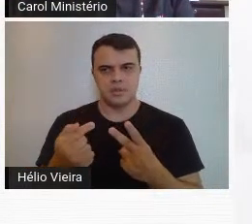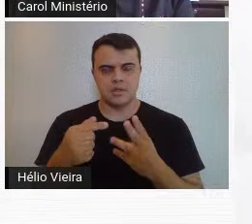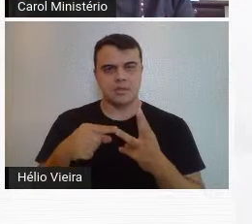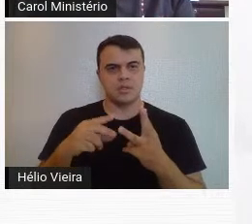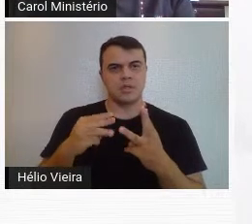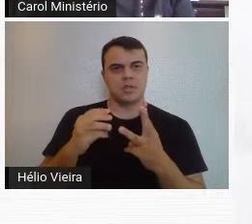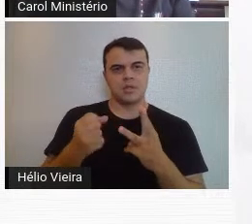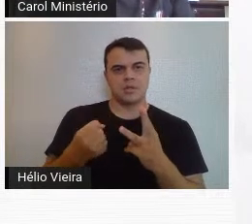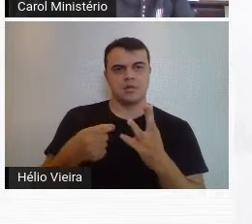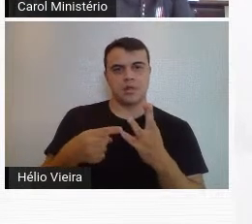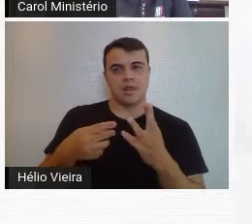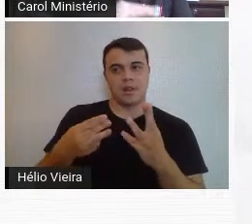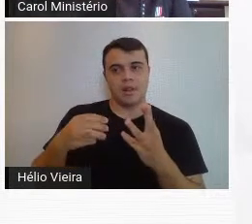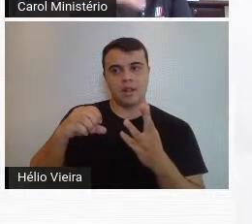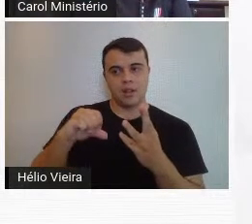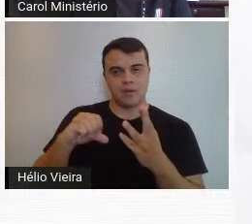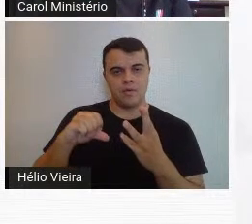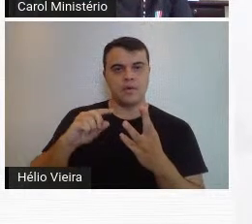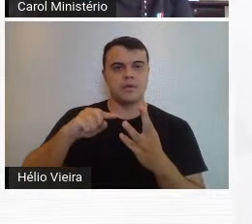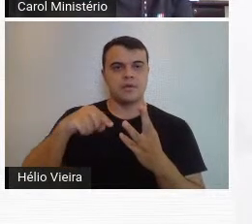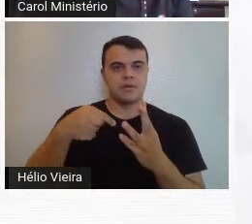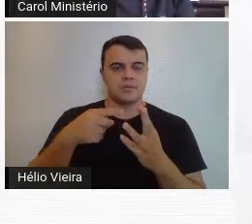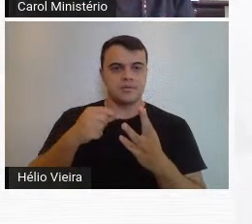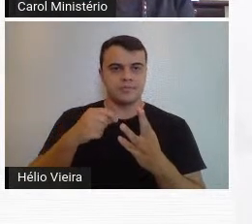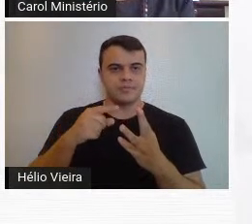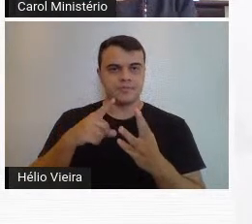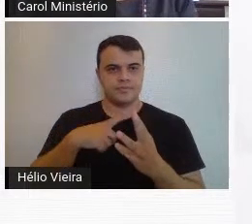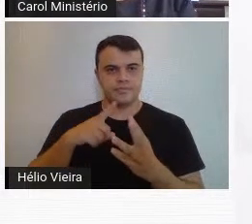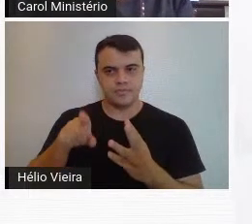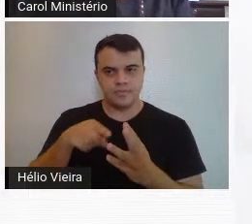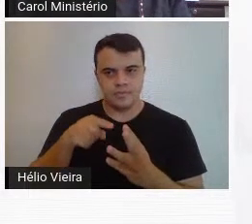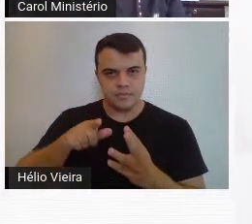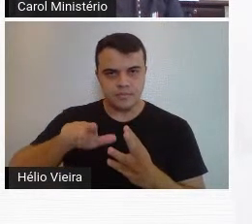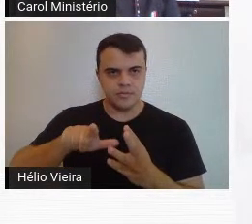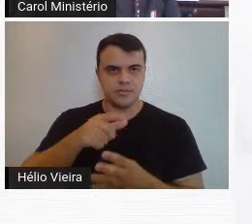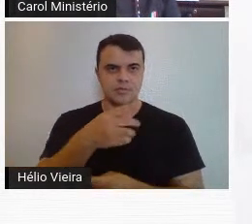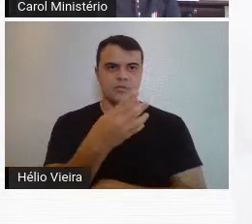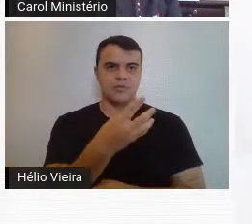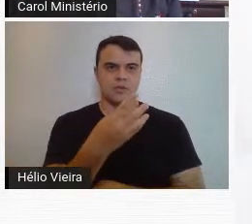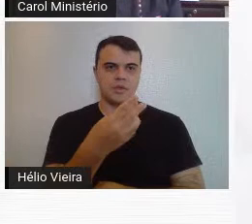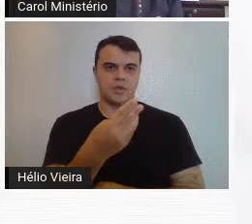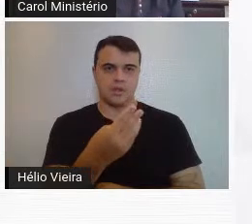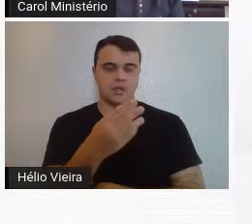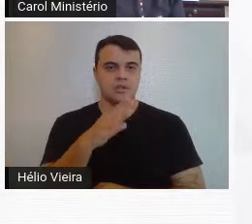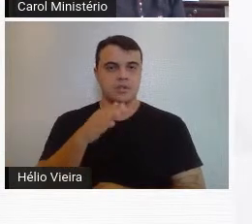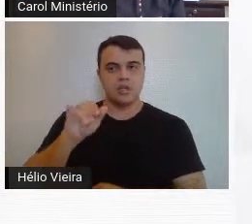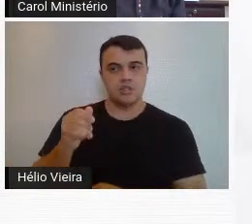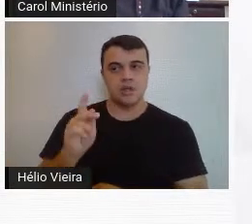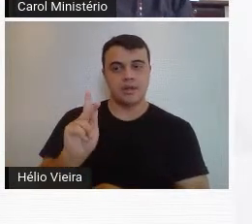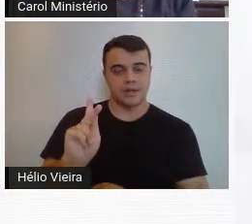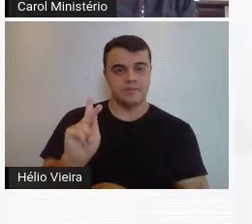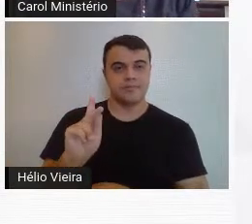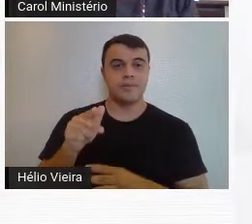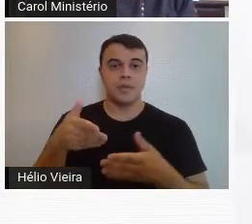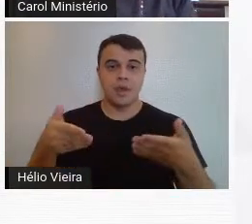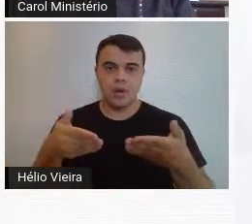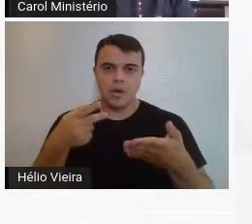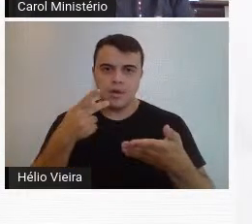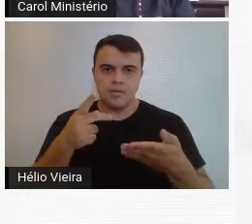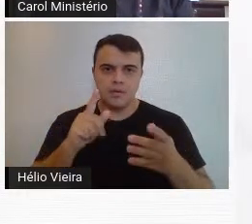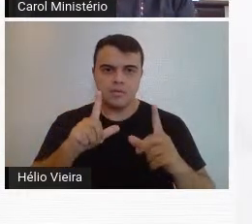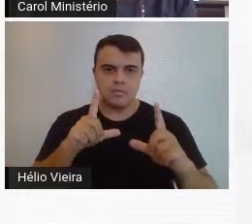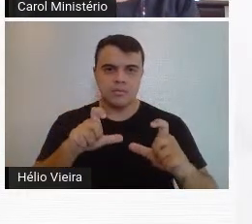38, de 39, e aí depois ele é suspenso para retornar em 43, já com o JK. Então, gente, é